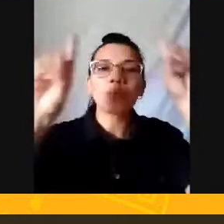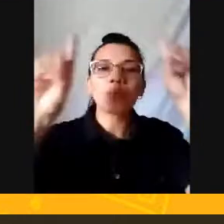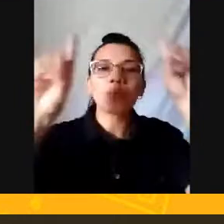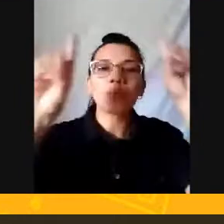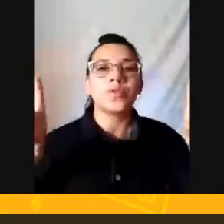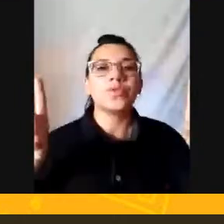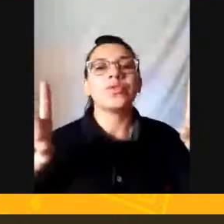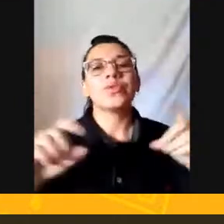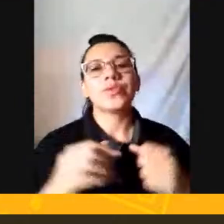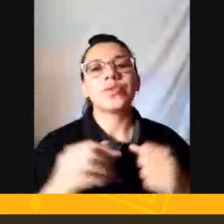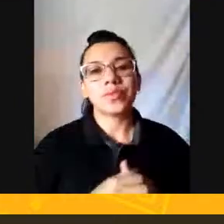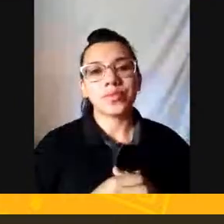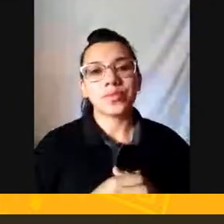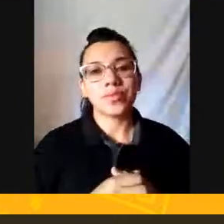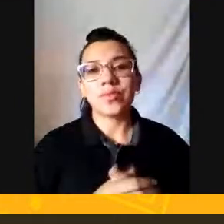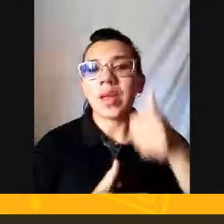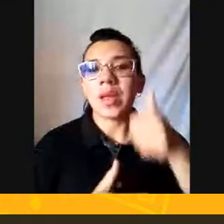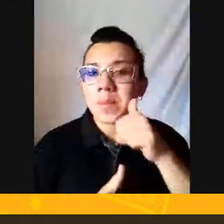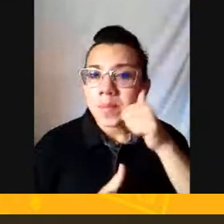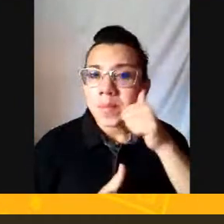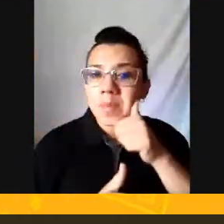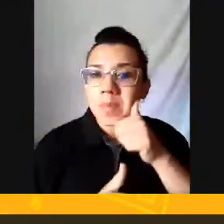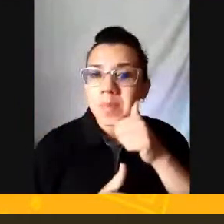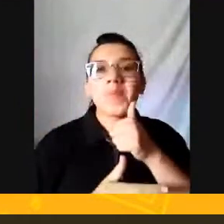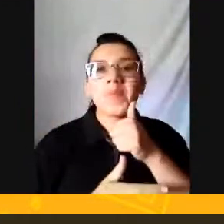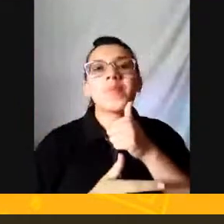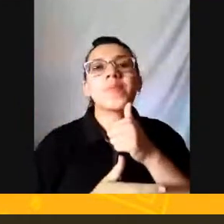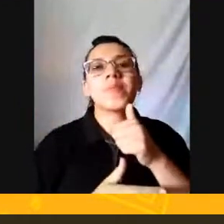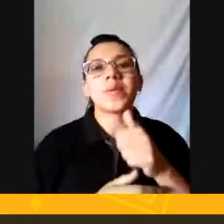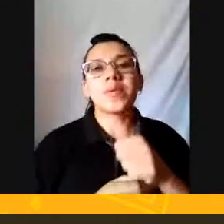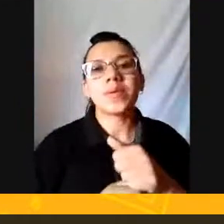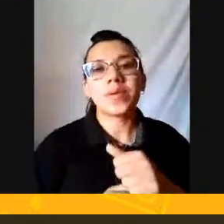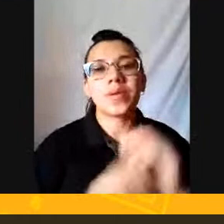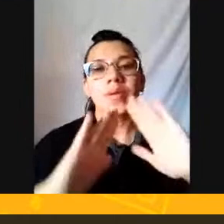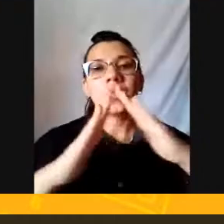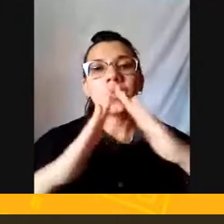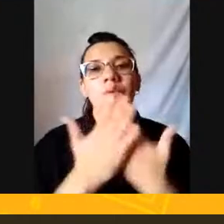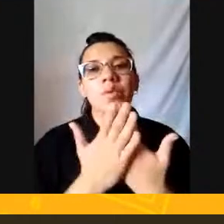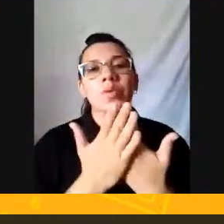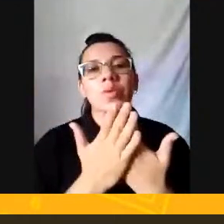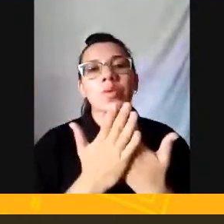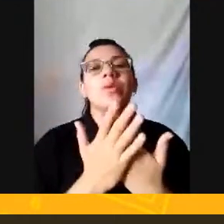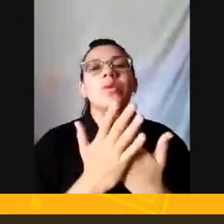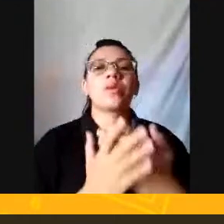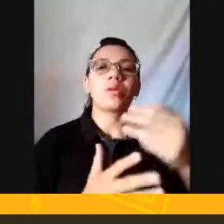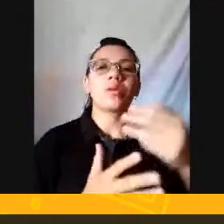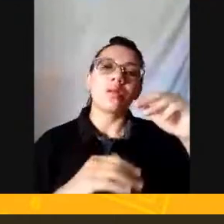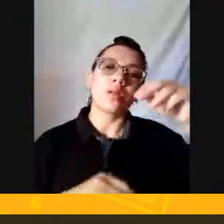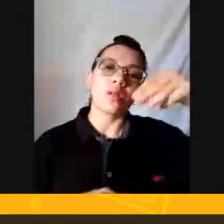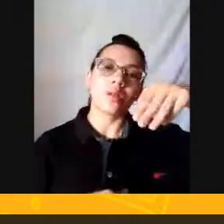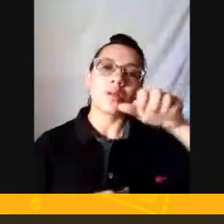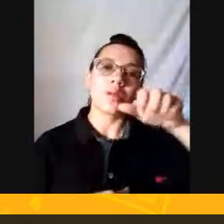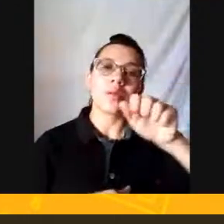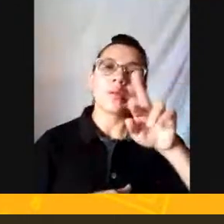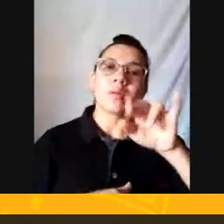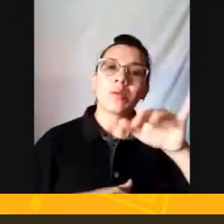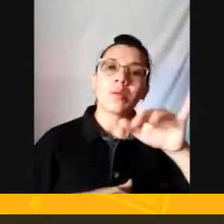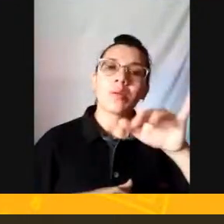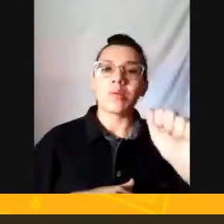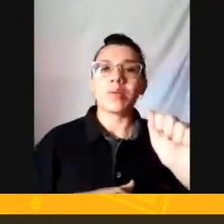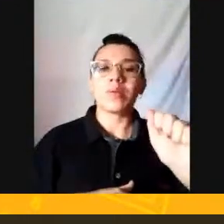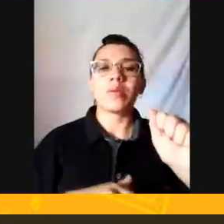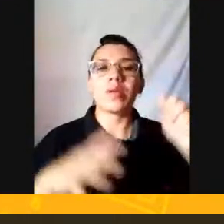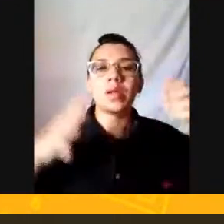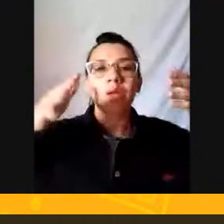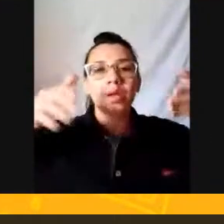Maria Júlia Do Colégio Estadual Doutor Aber Araújo Passando lá De almas Tocantins Professor Ótimo